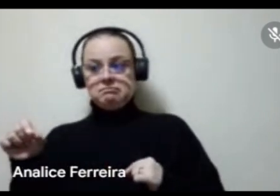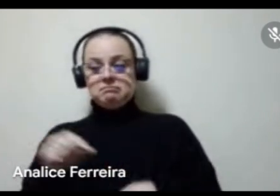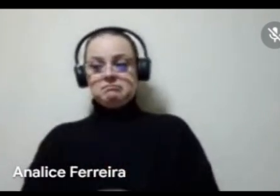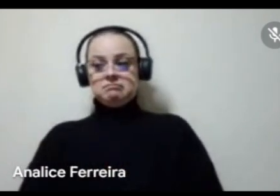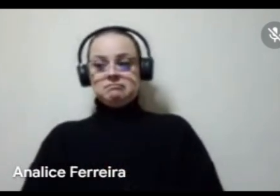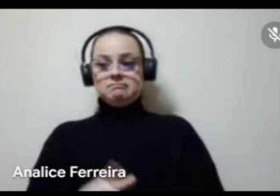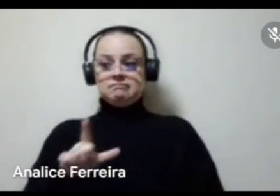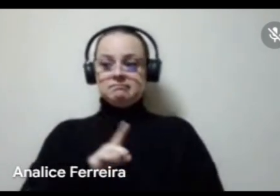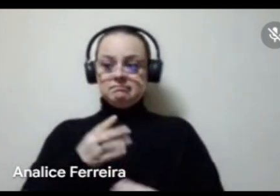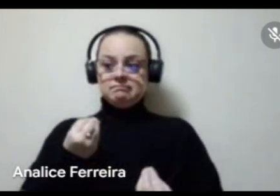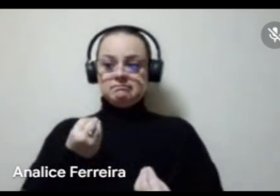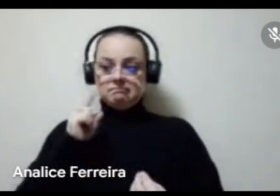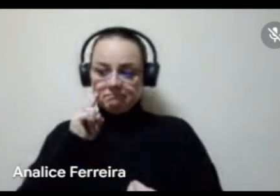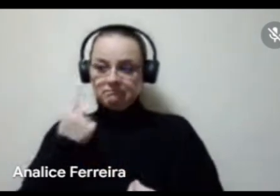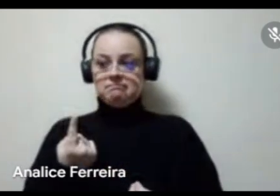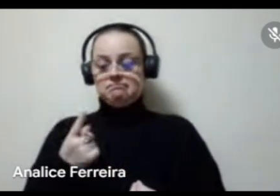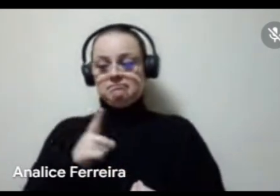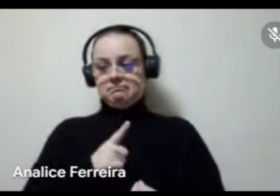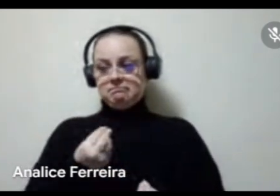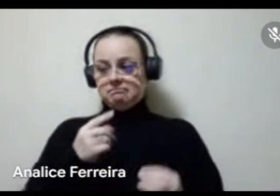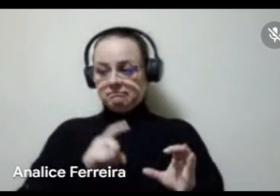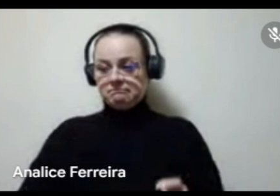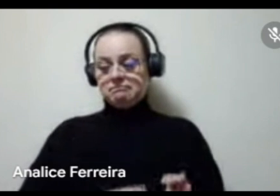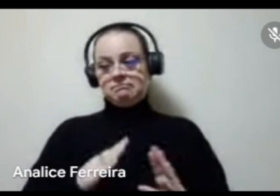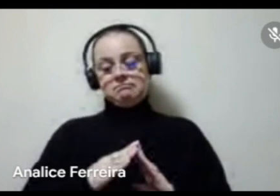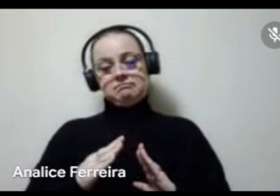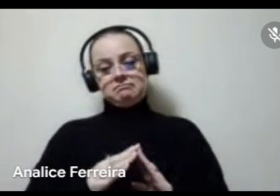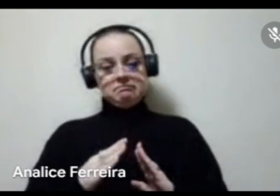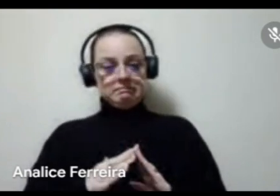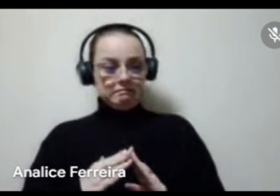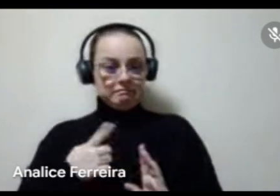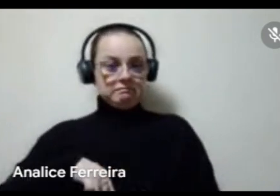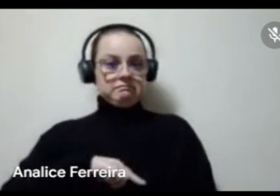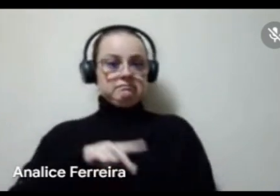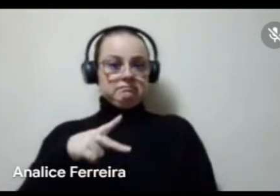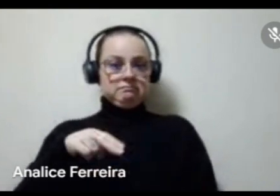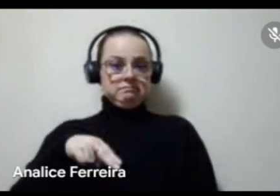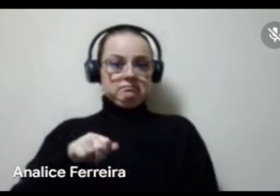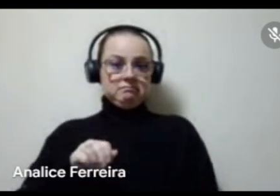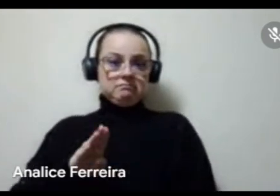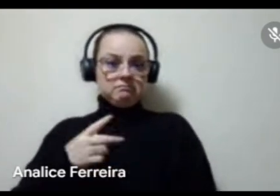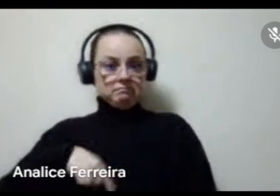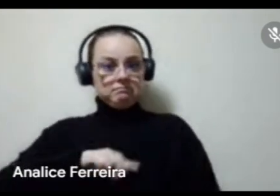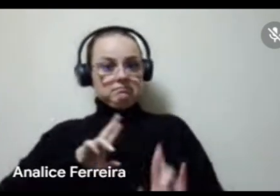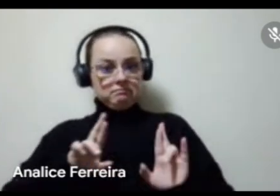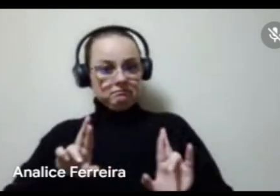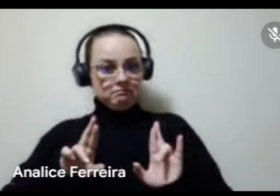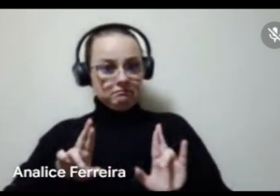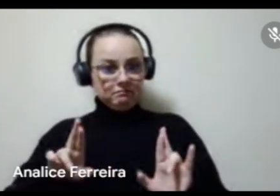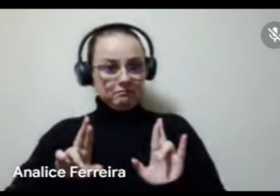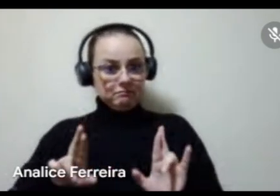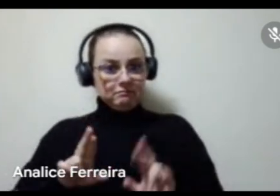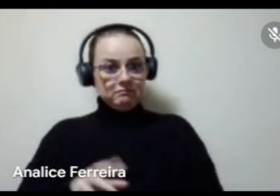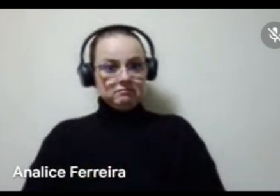várias lições, vários deveres de casa que precisamos fazer para a PNAB e a nossa expectativa para essa semana é que a gente